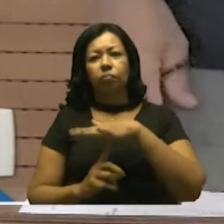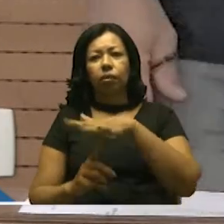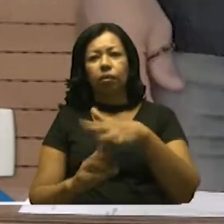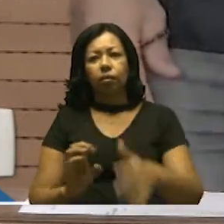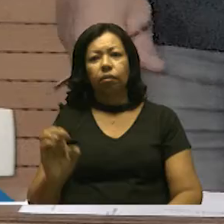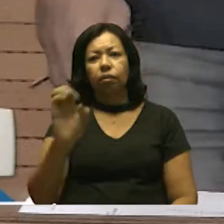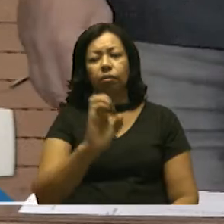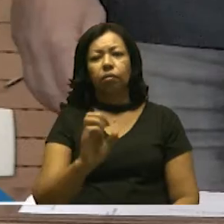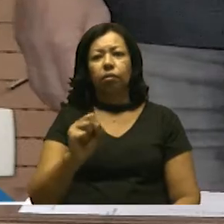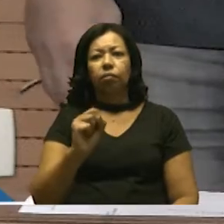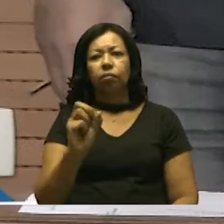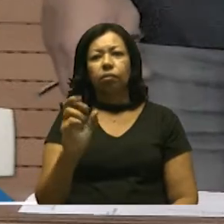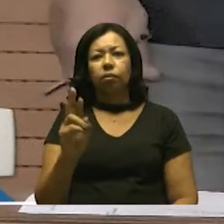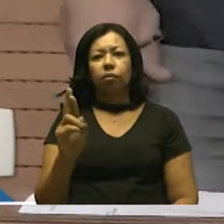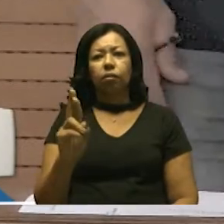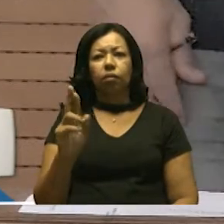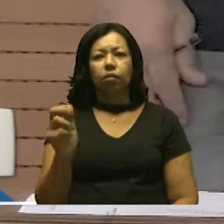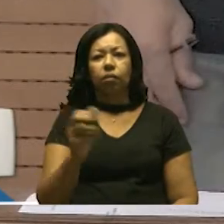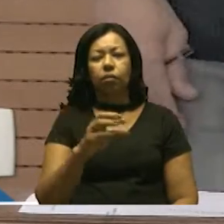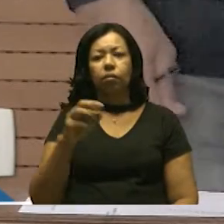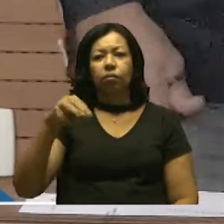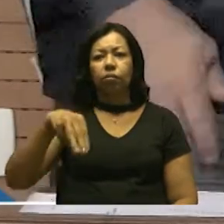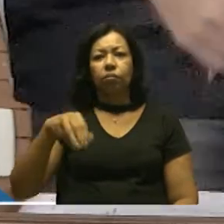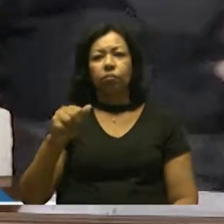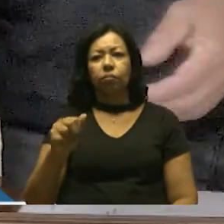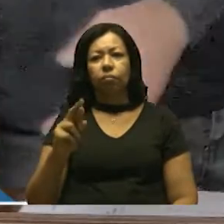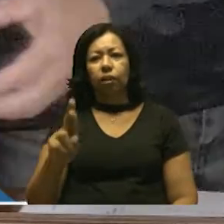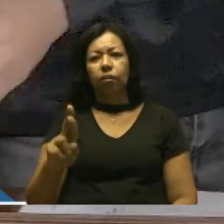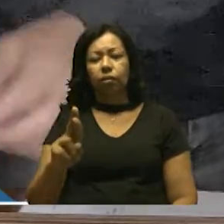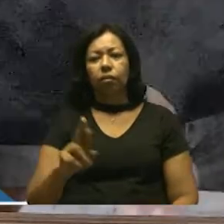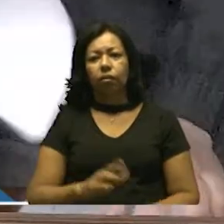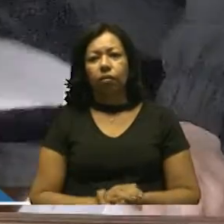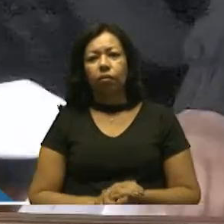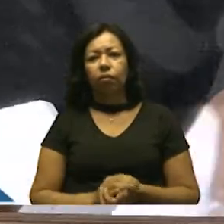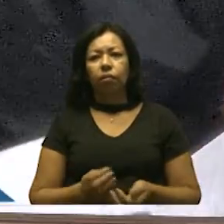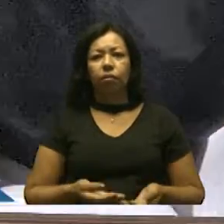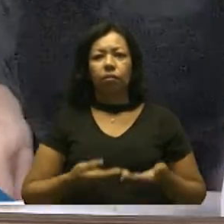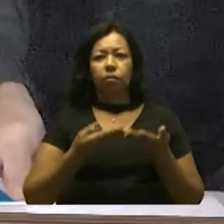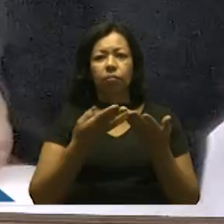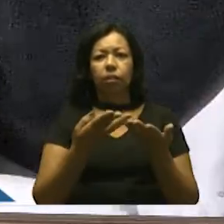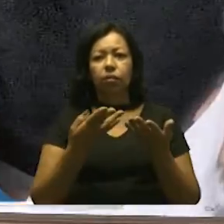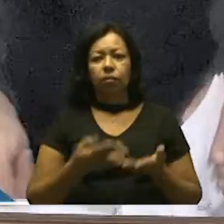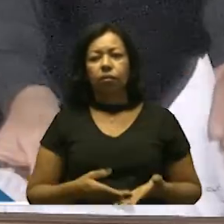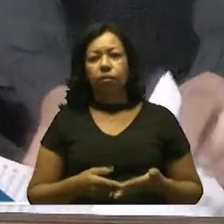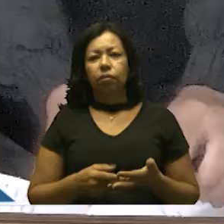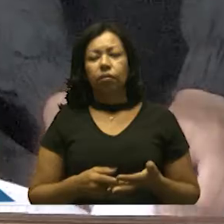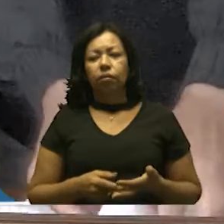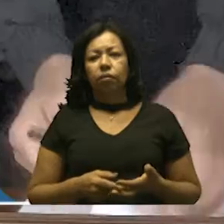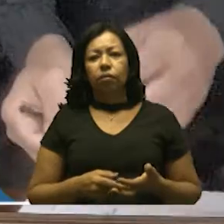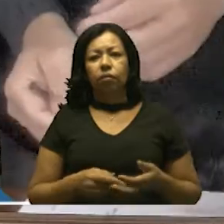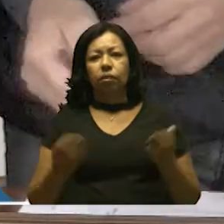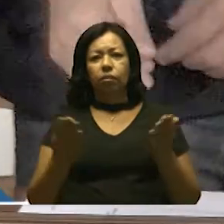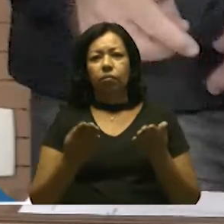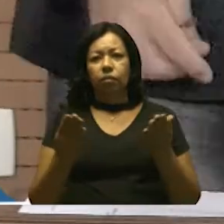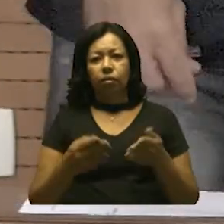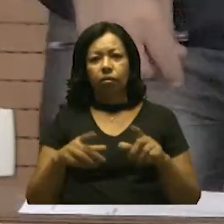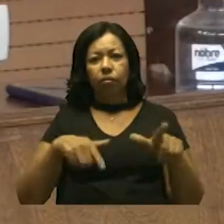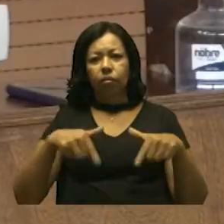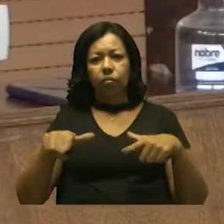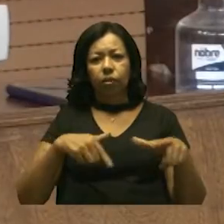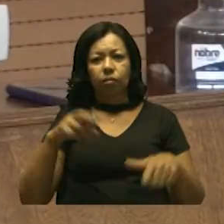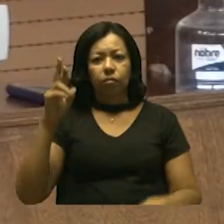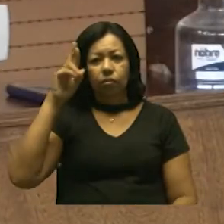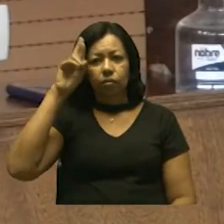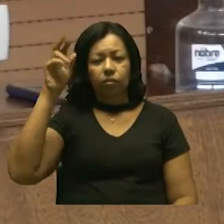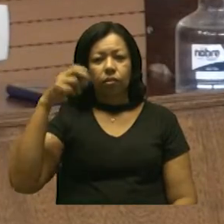do Mar, núcleo Itutinga-Pilões. Encaminha-se. Passamos ao expediente dos